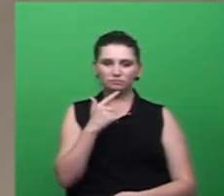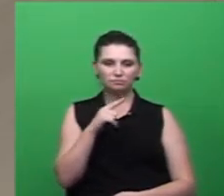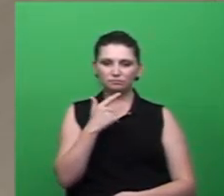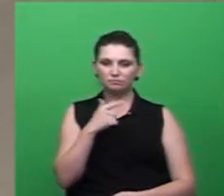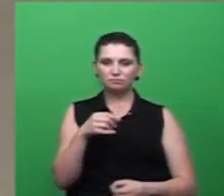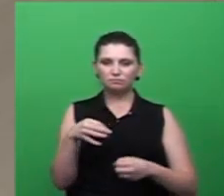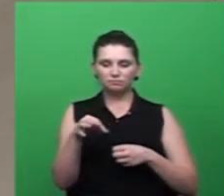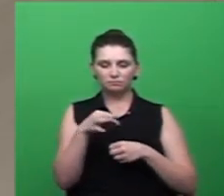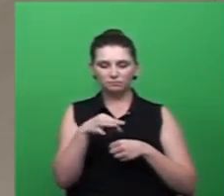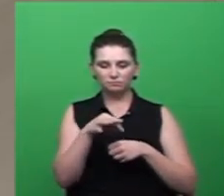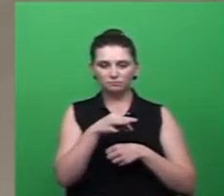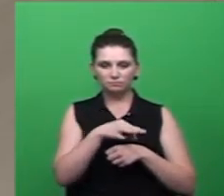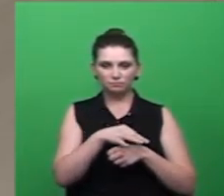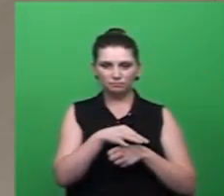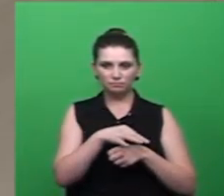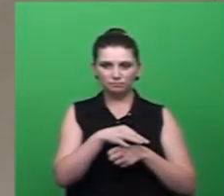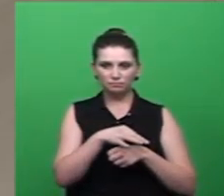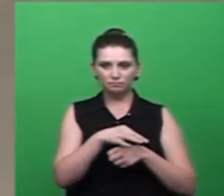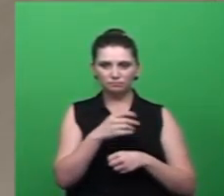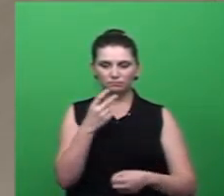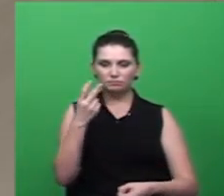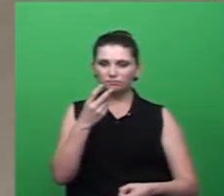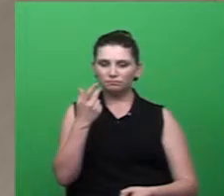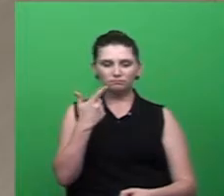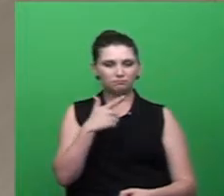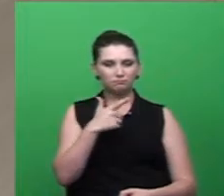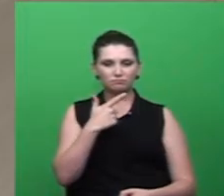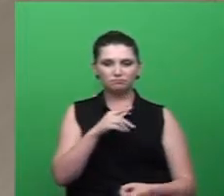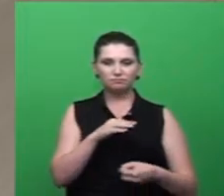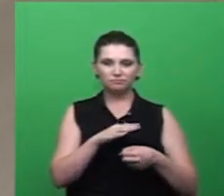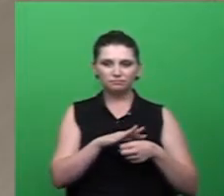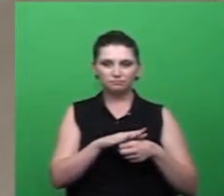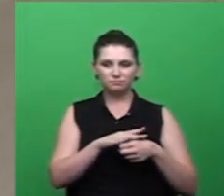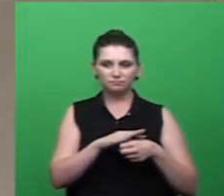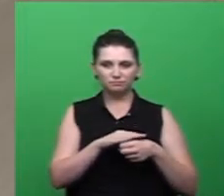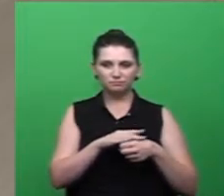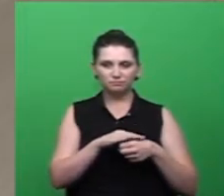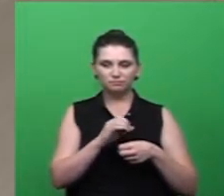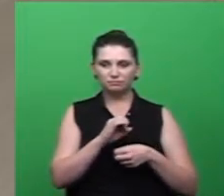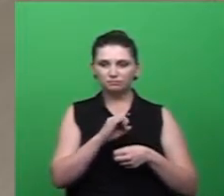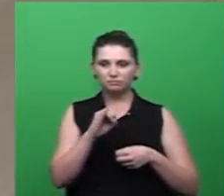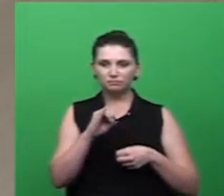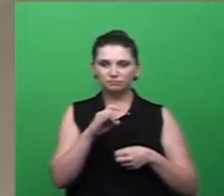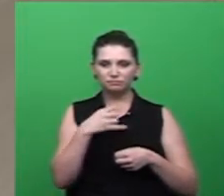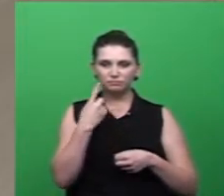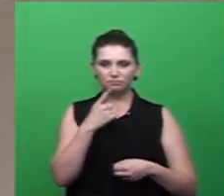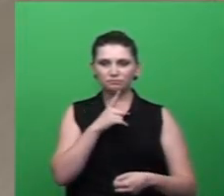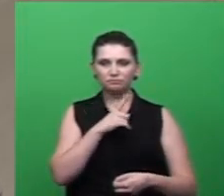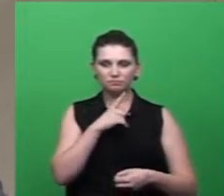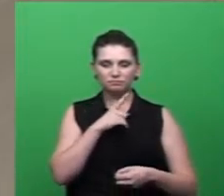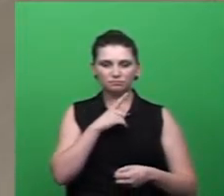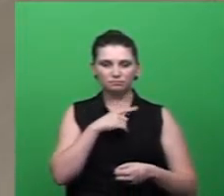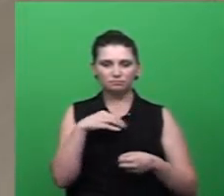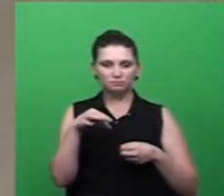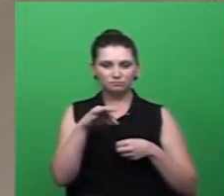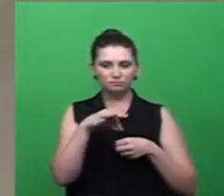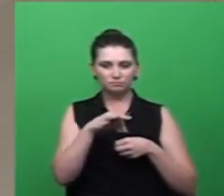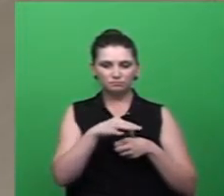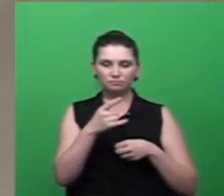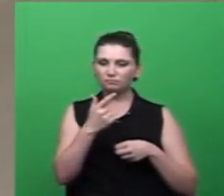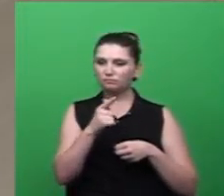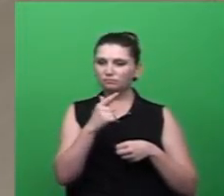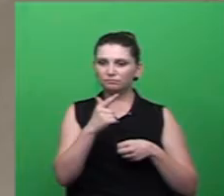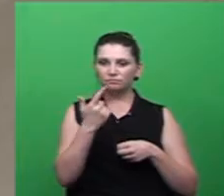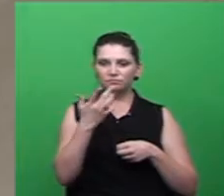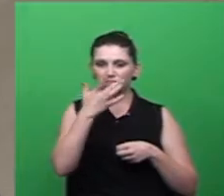circulante na nossa cidade. Segundo de tudo, nós não temos a doença. Mesmo que nós tivéssemos um mosquito, nós não teríamos ninguém doente para um mosquito picar e levar para